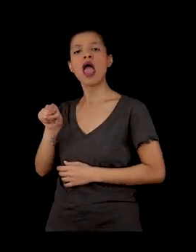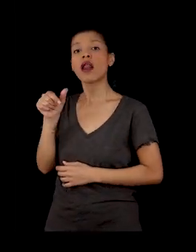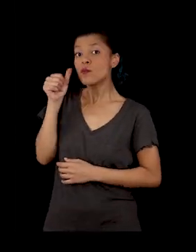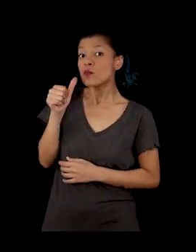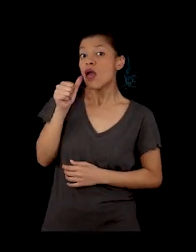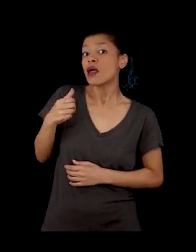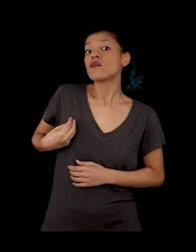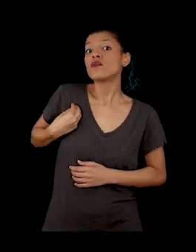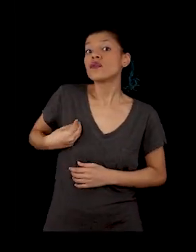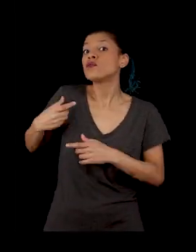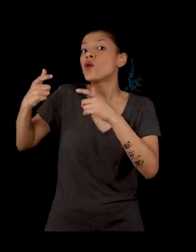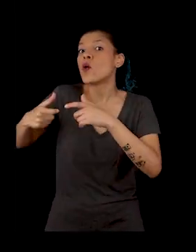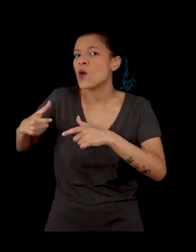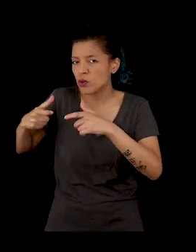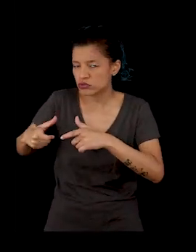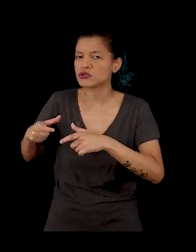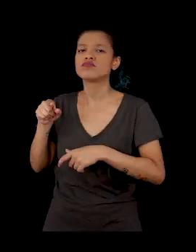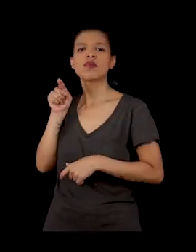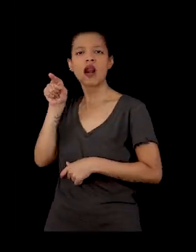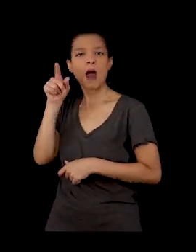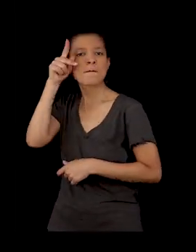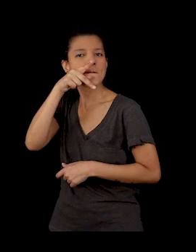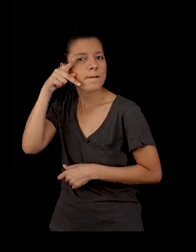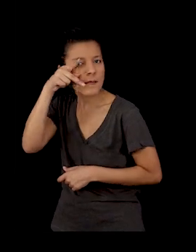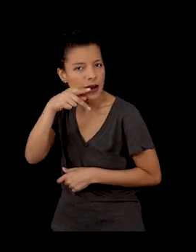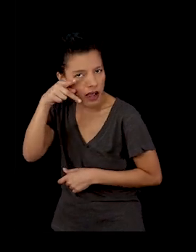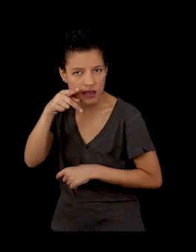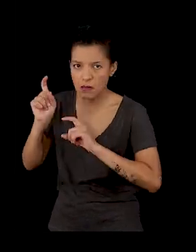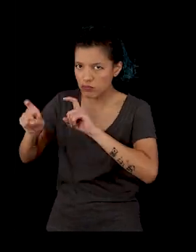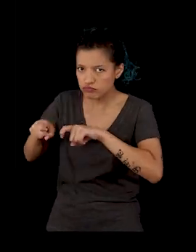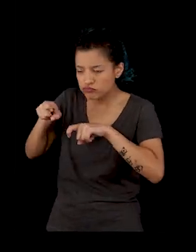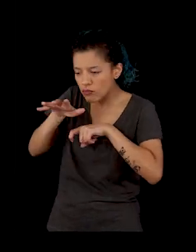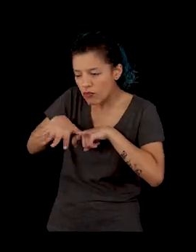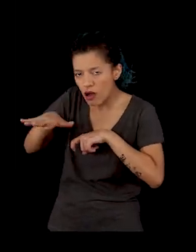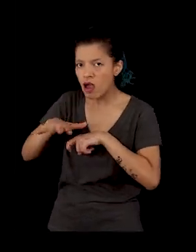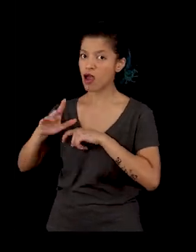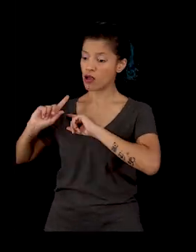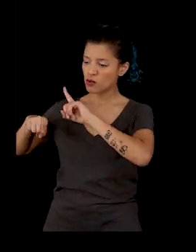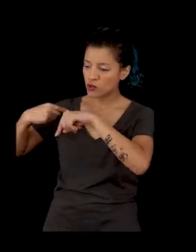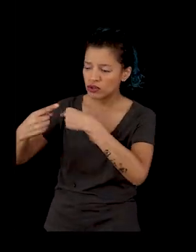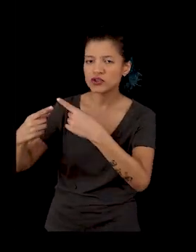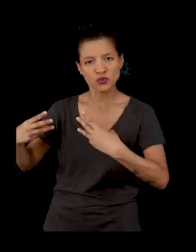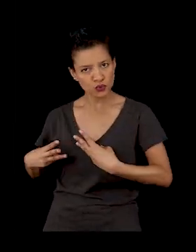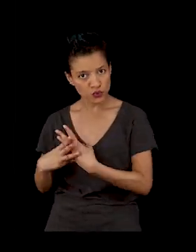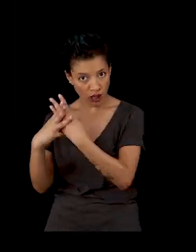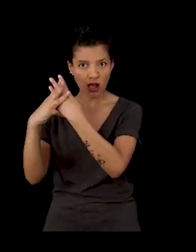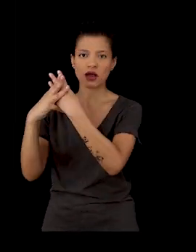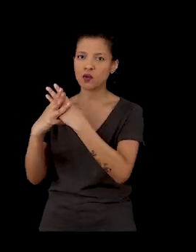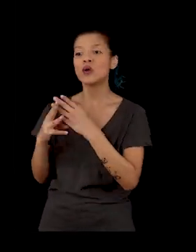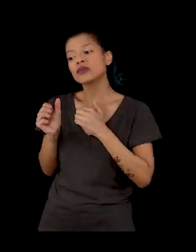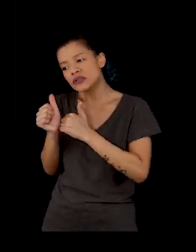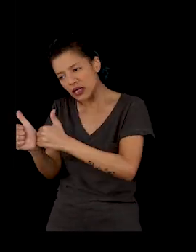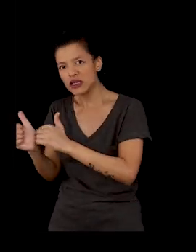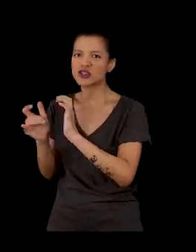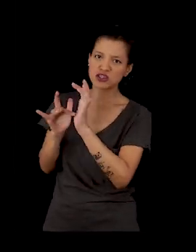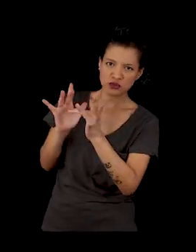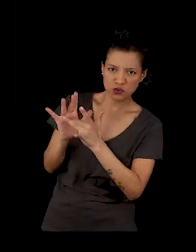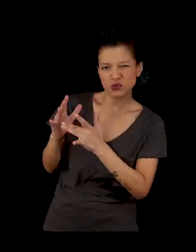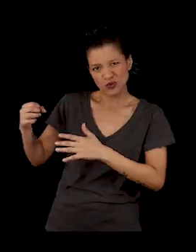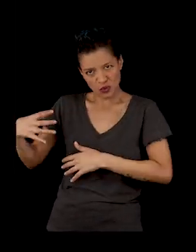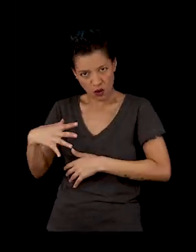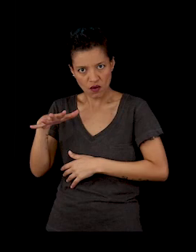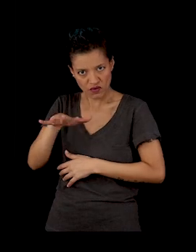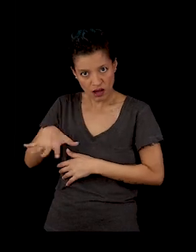existido realmente na Paraíba. Seria uma camponesa paraibana, de origem judaica. Cristanova,